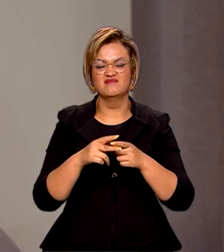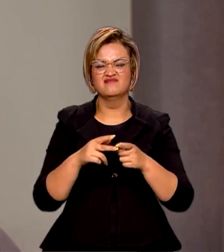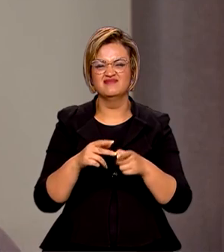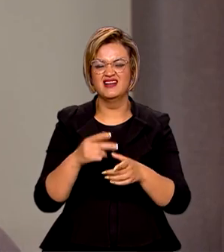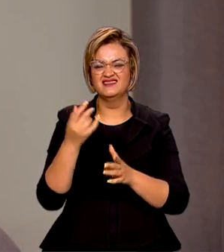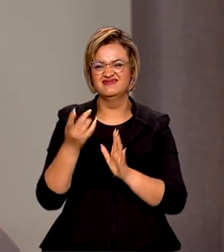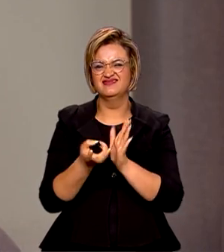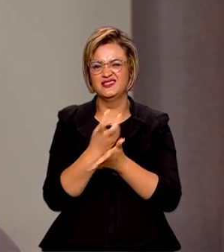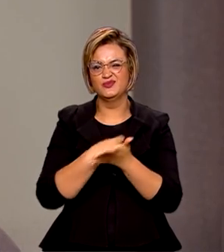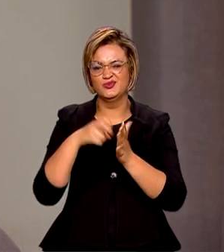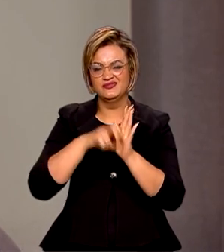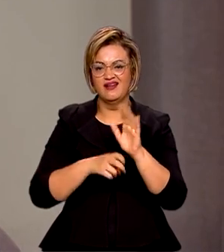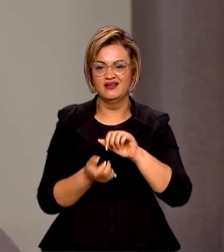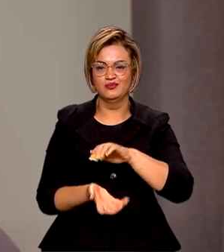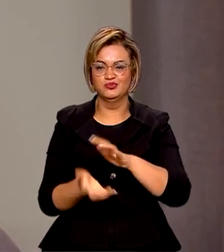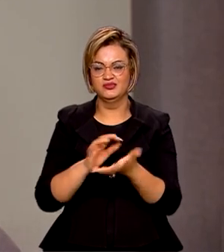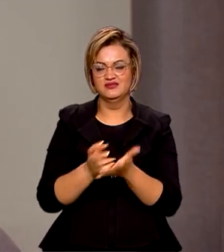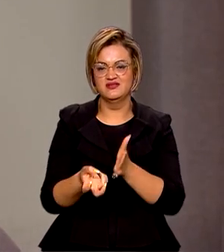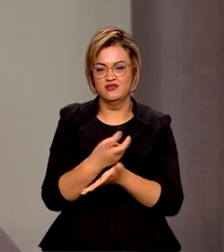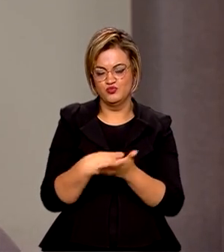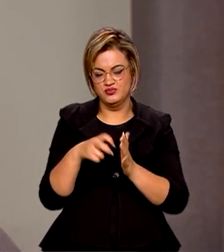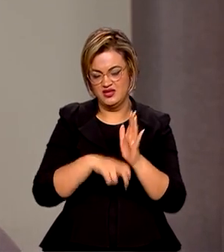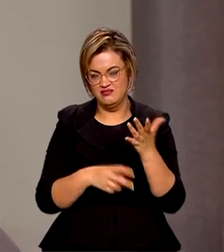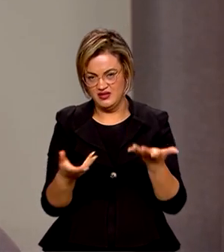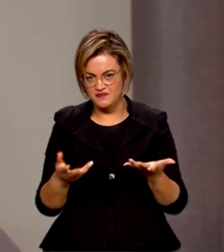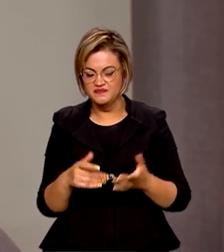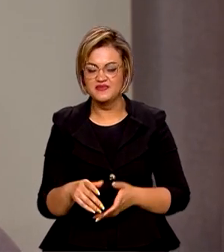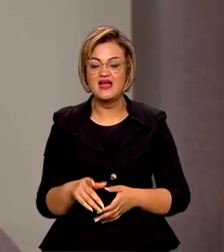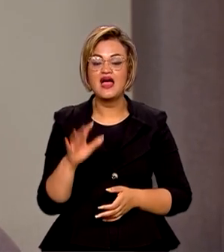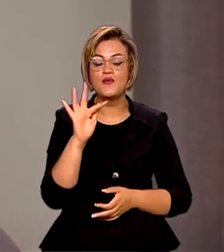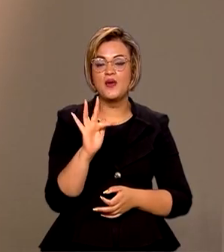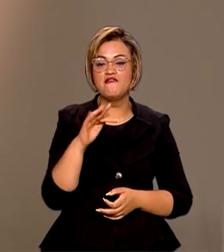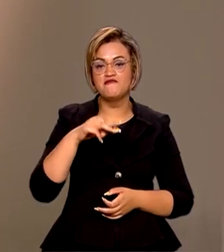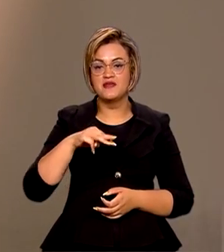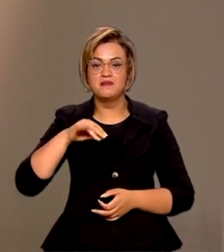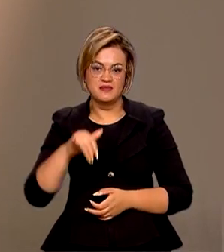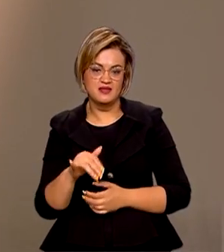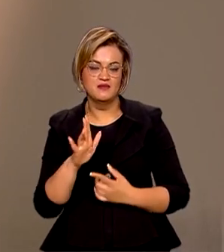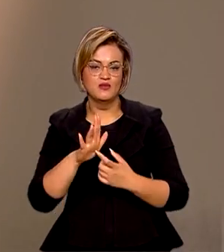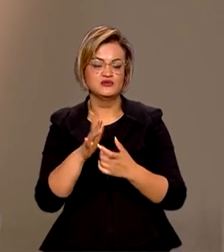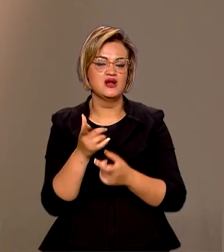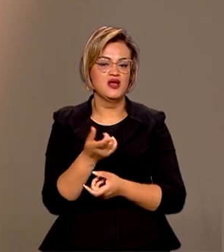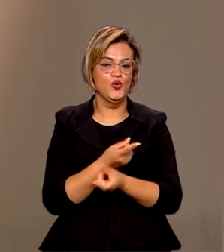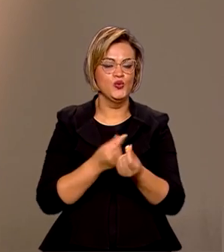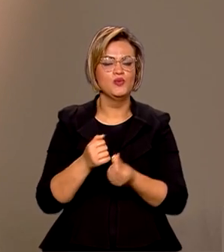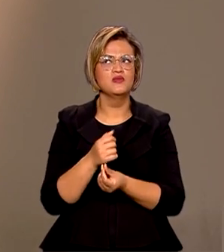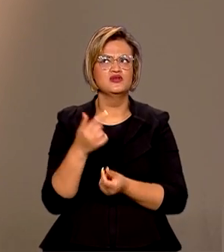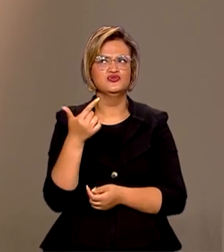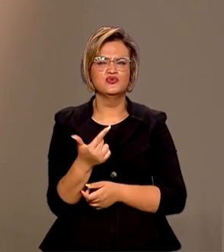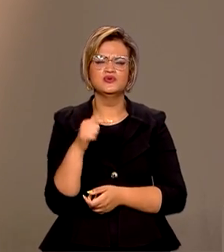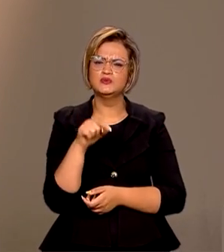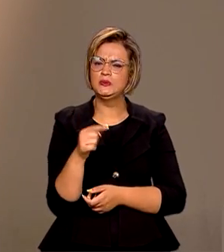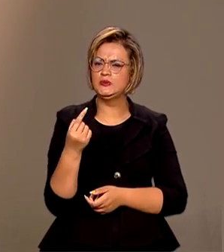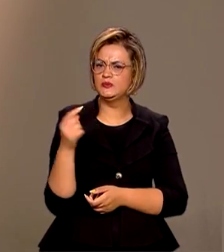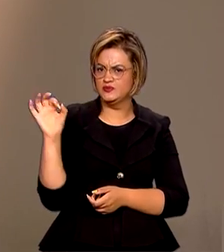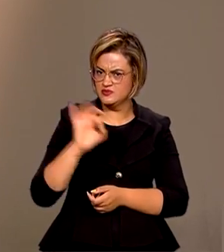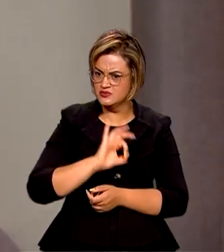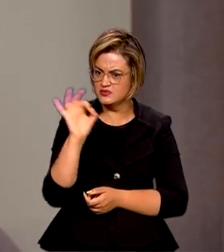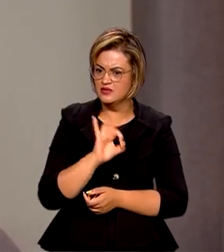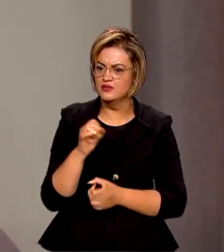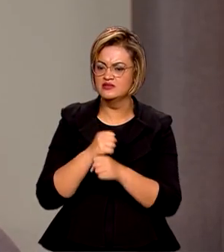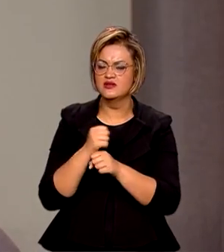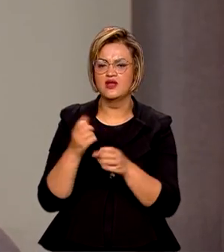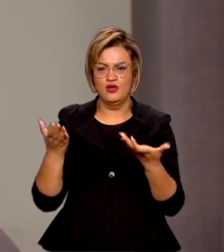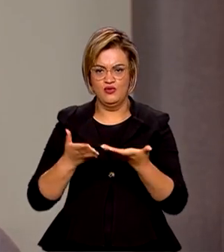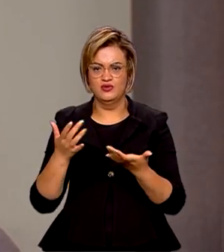melhorar o cenário, né? Agora, professor, o FMI vê o crescimento econômico do Brasil de 2,1% esse